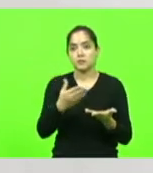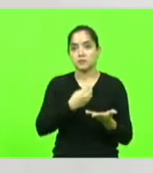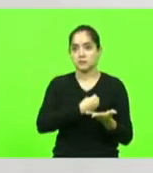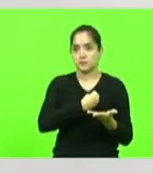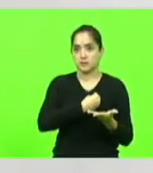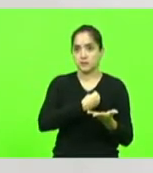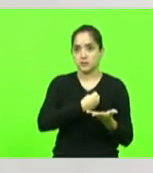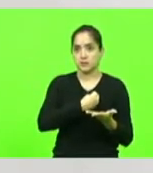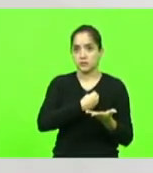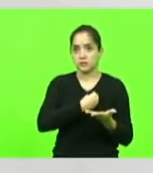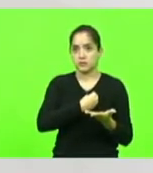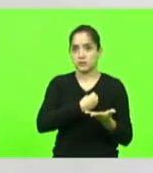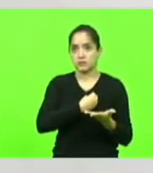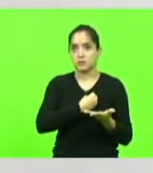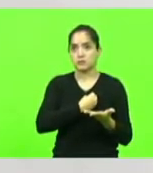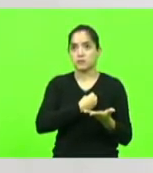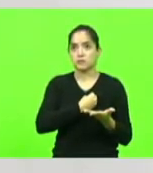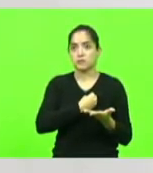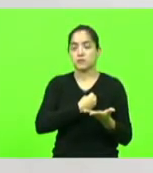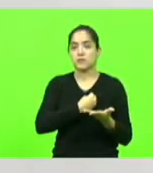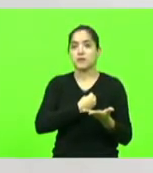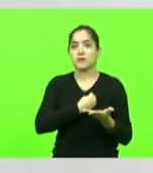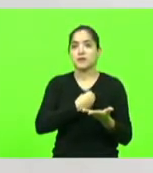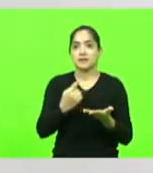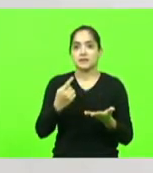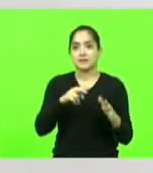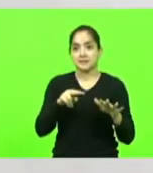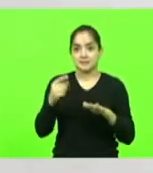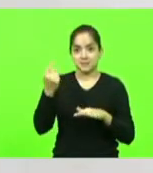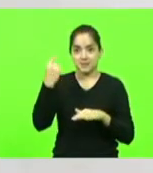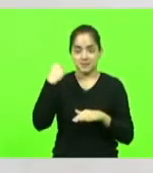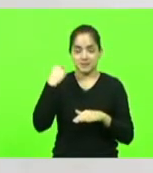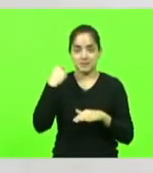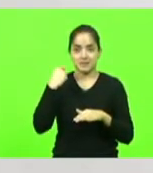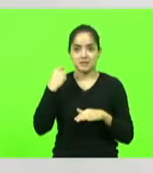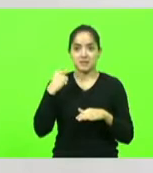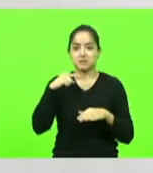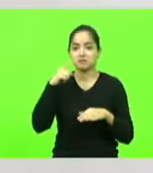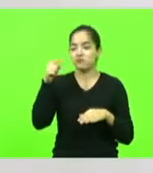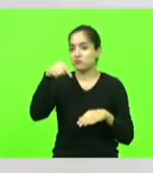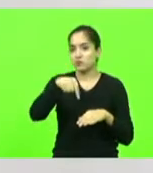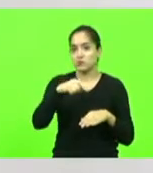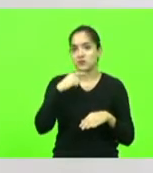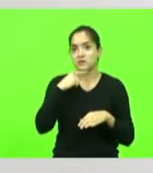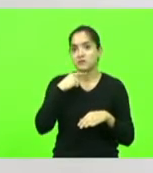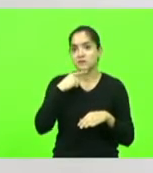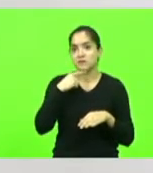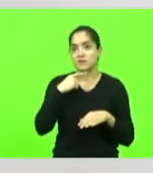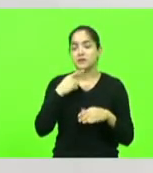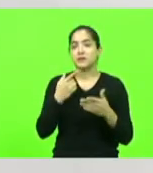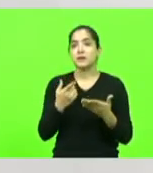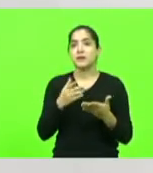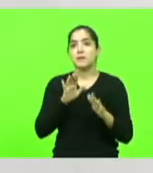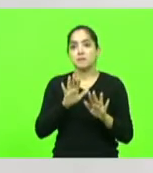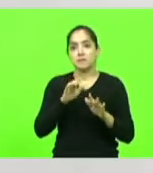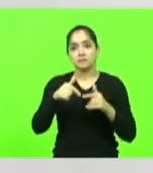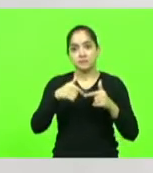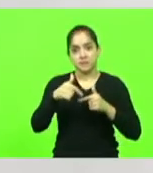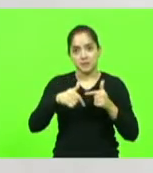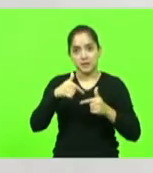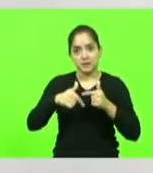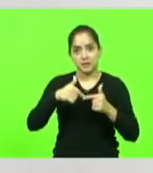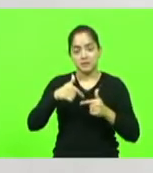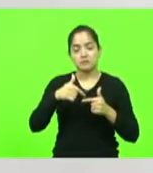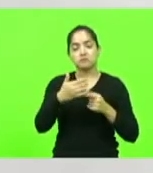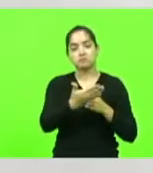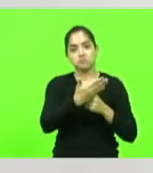Ela não pôde estar no dia da minha posse aqui, porque tinha um plantão médico. Ela sempre me ajudou muito.